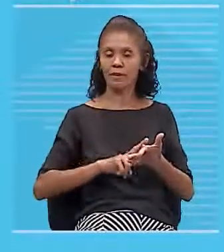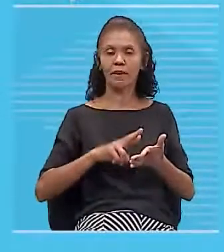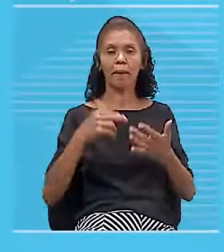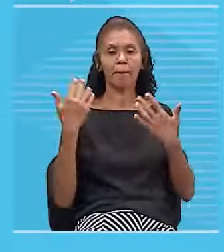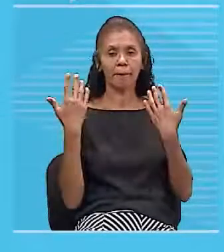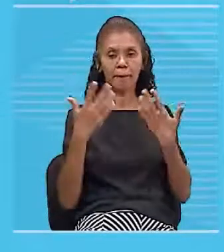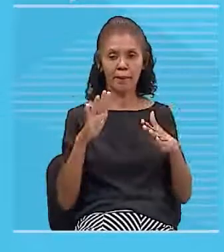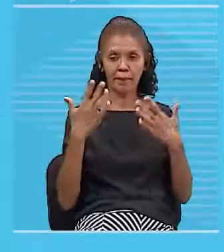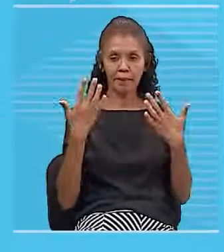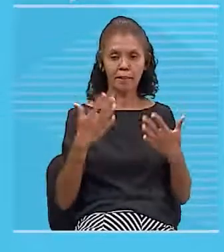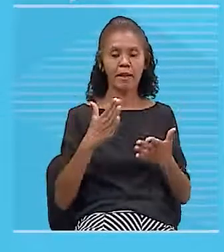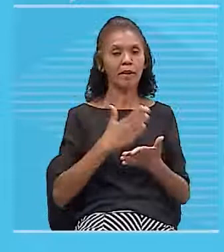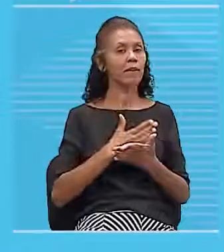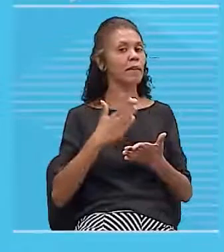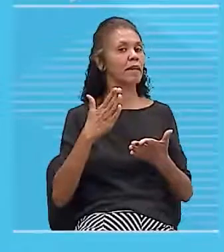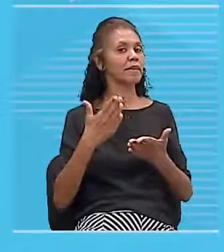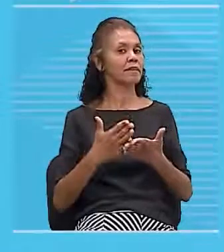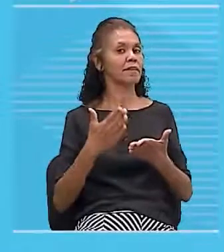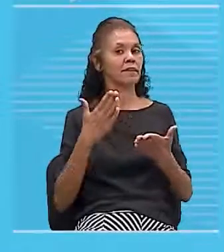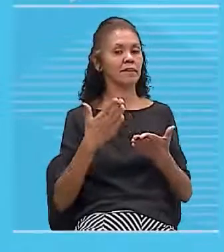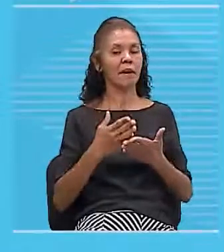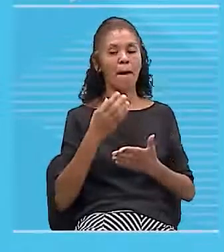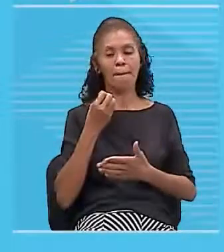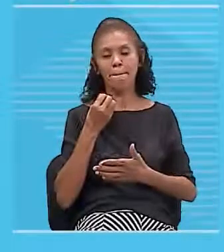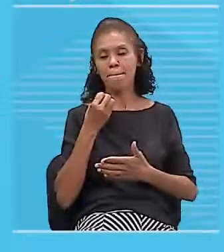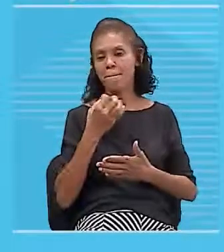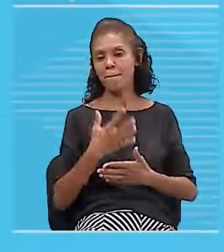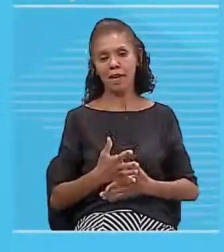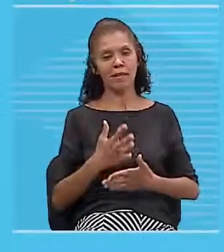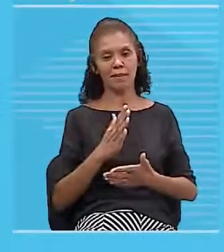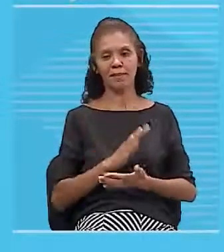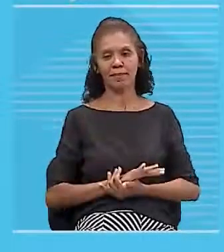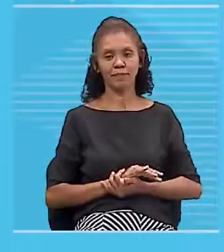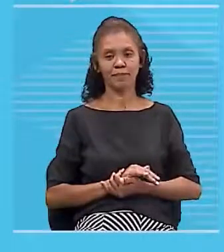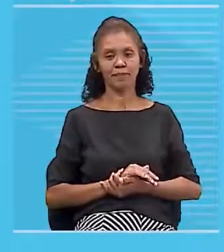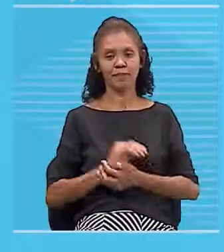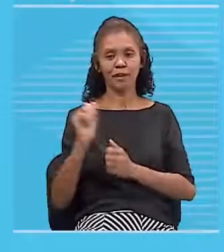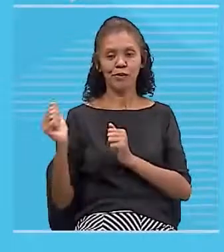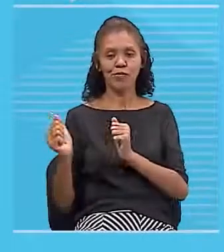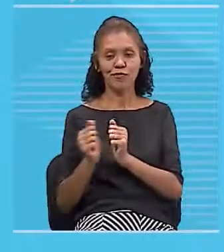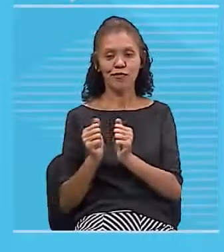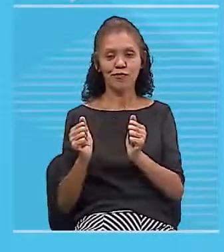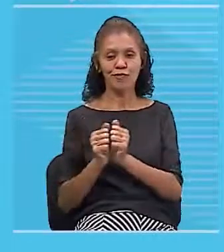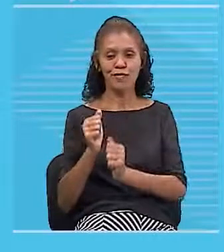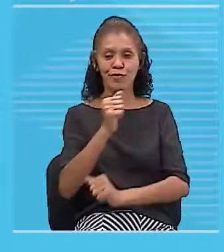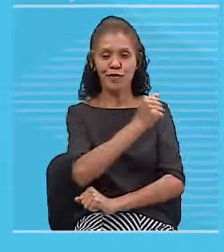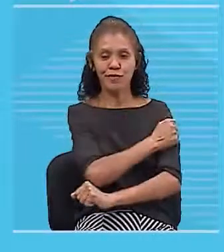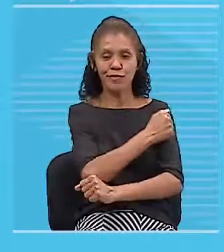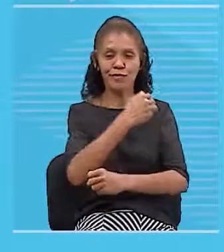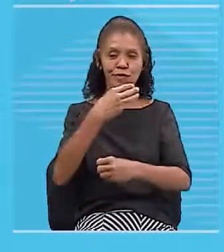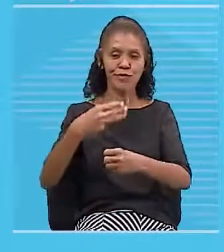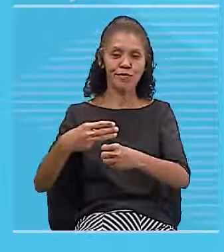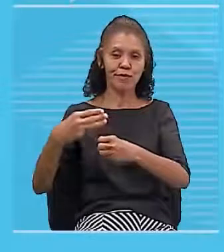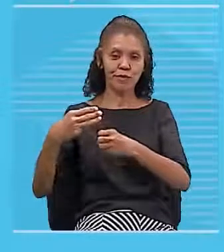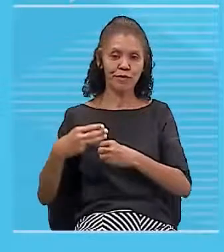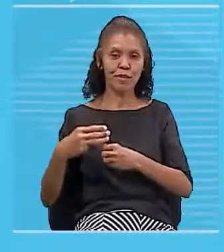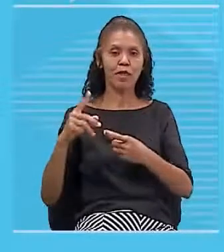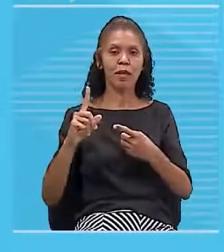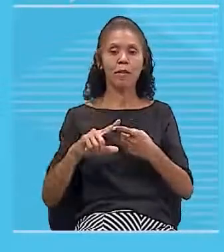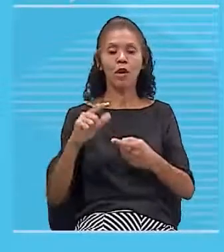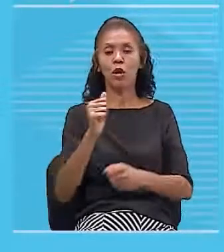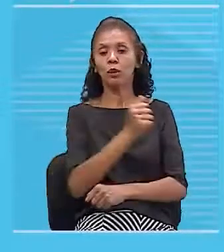bem já começamos bem com a galerinha de jacobina adriana também respondeu correto